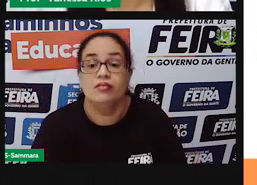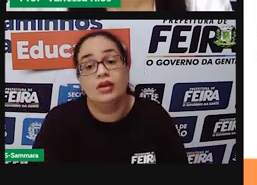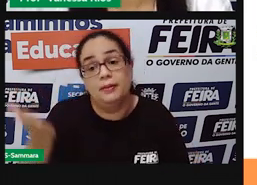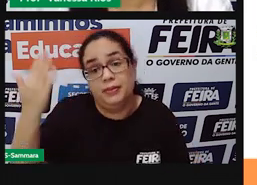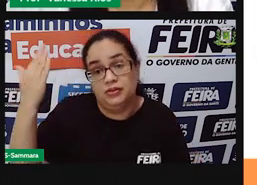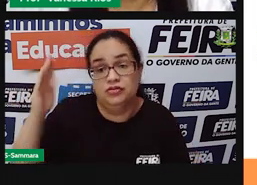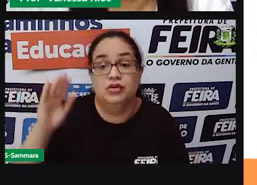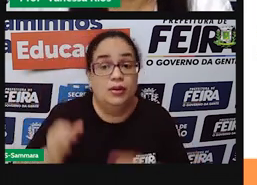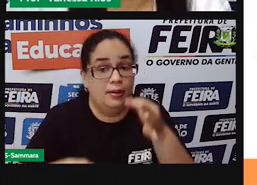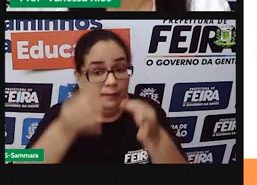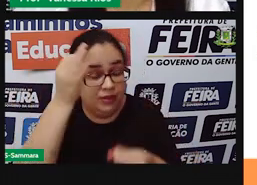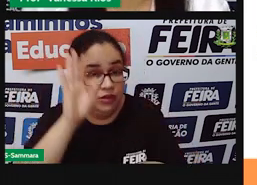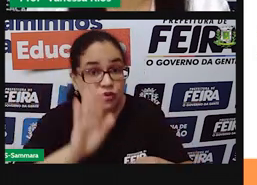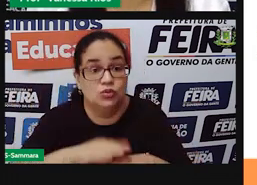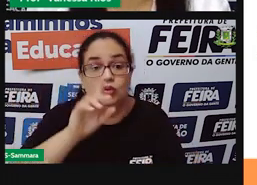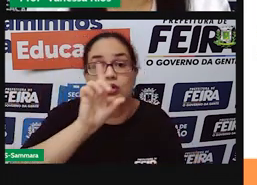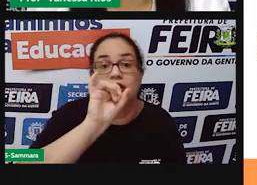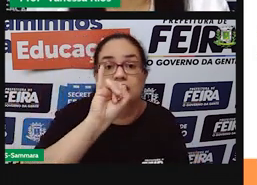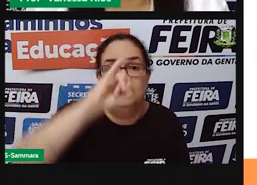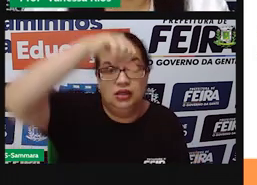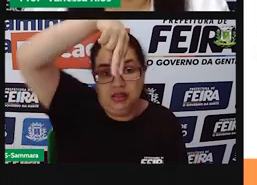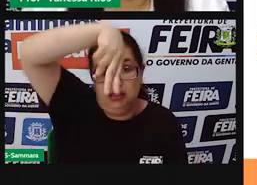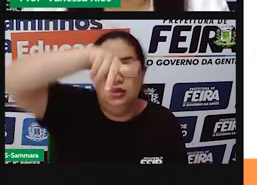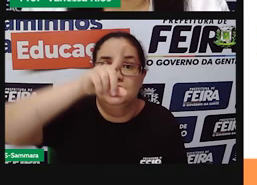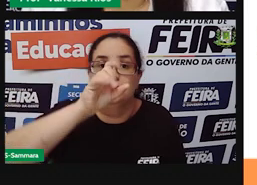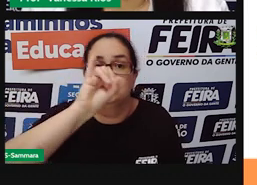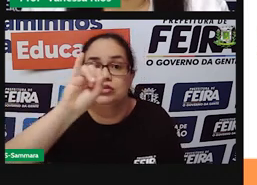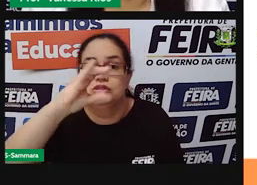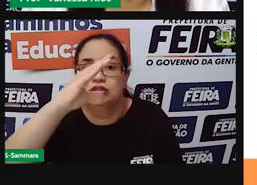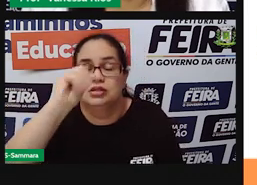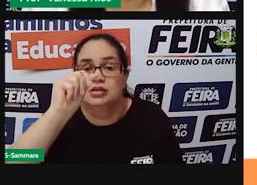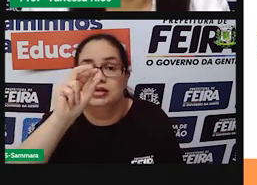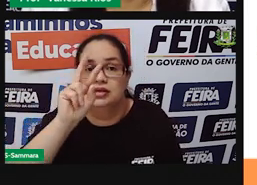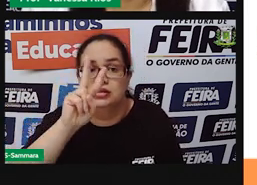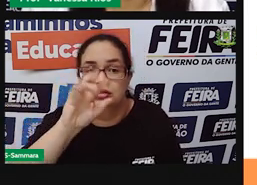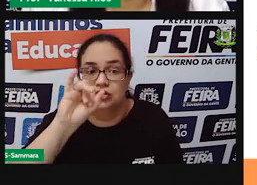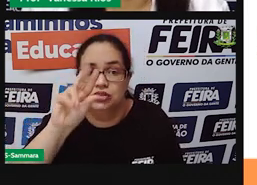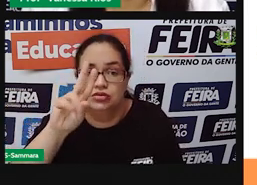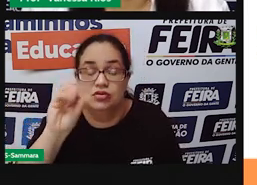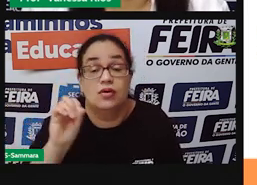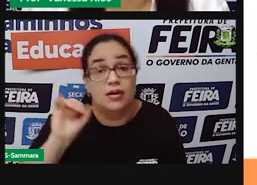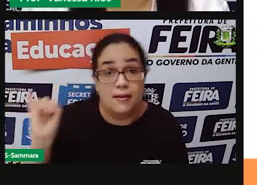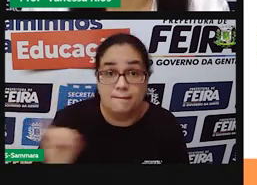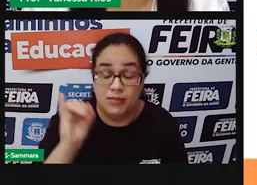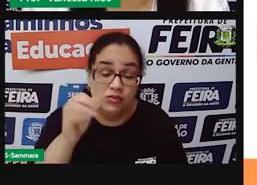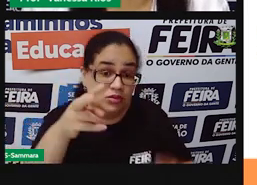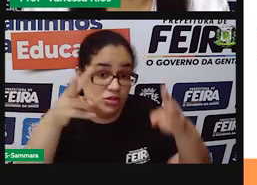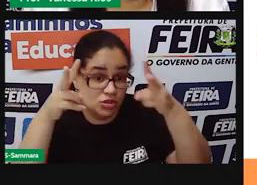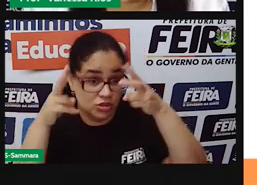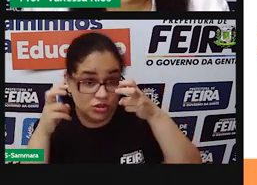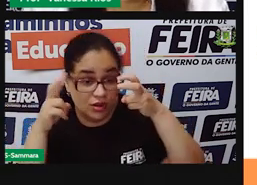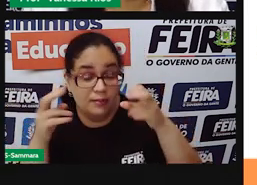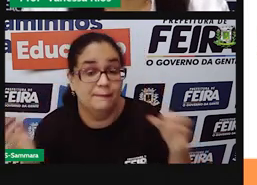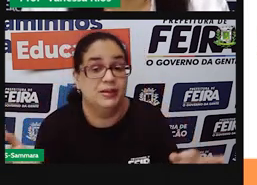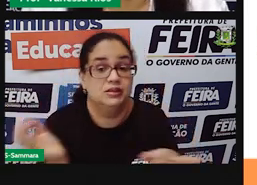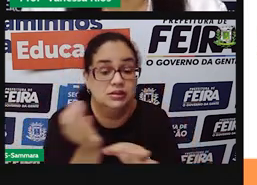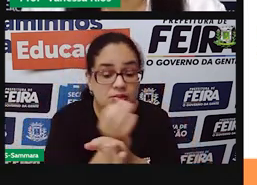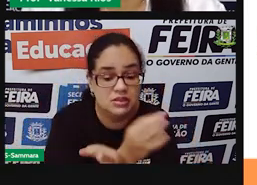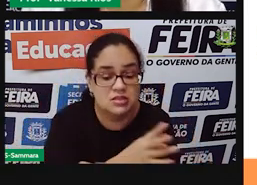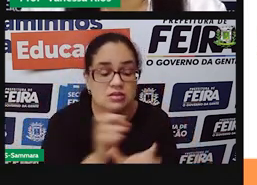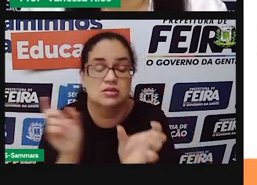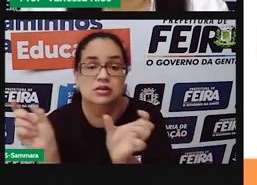perfeito, do indicativo. Então, é muito importante a gente observar aí as terminações,